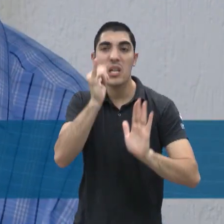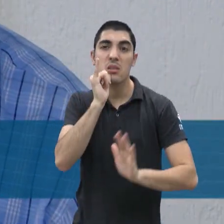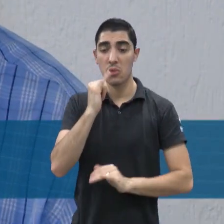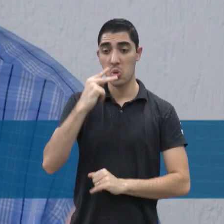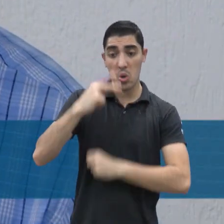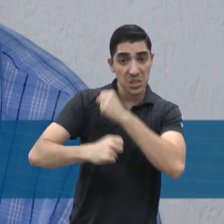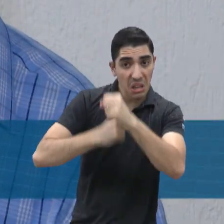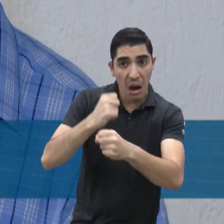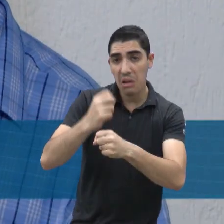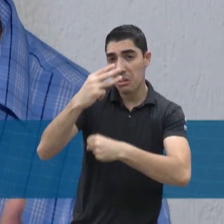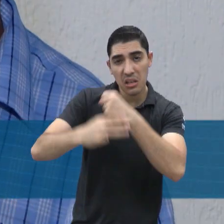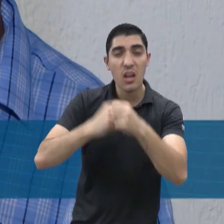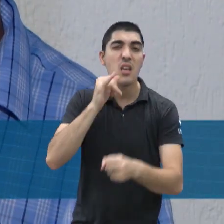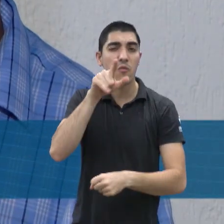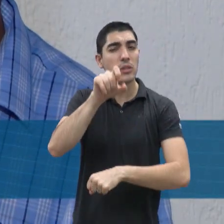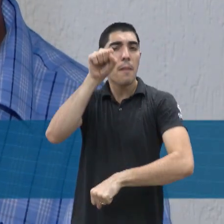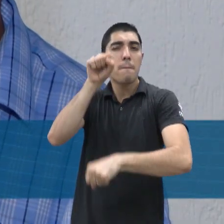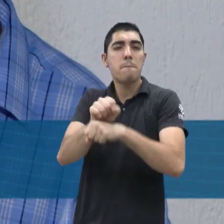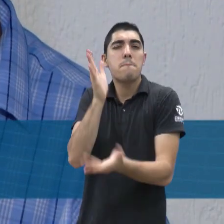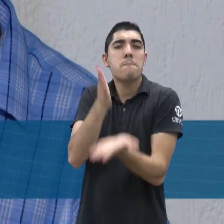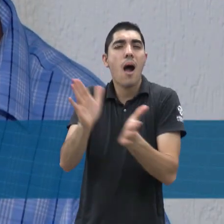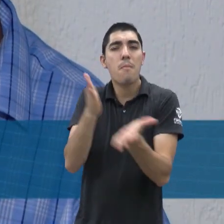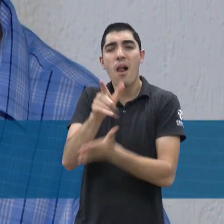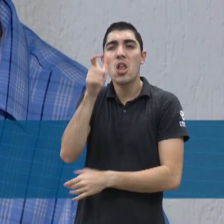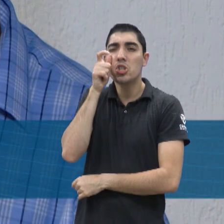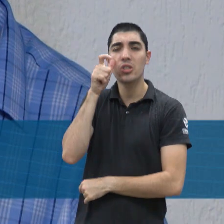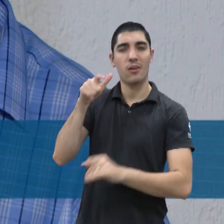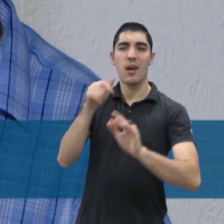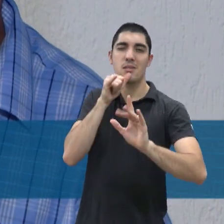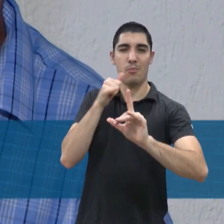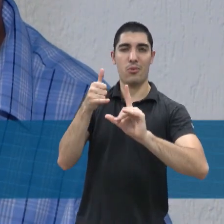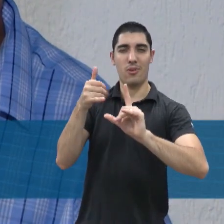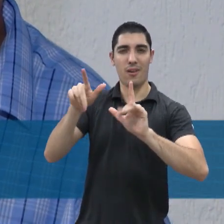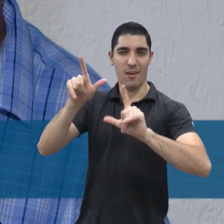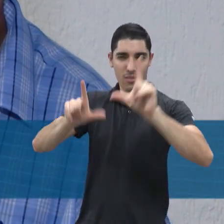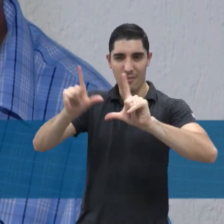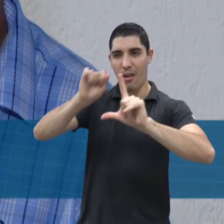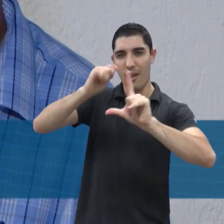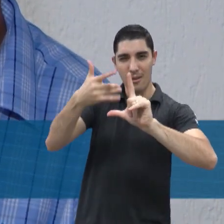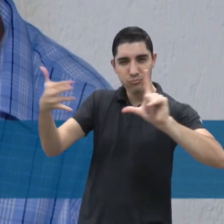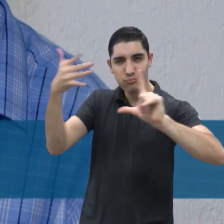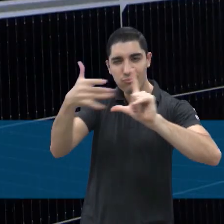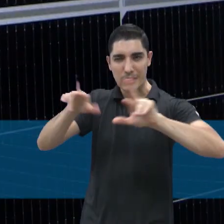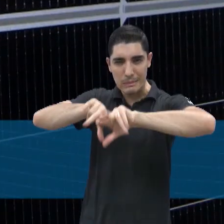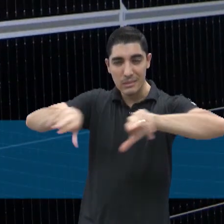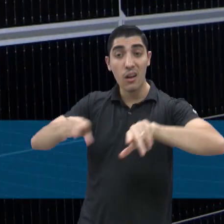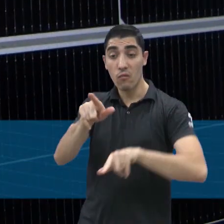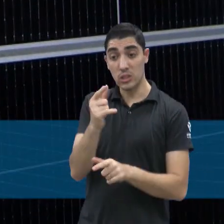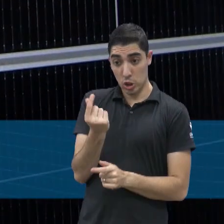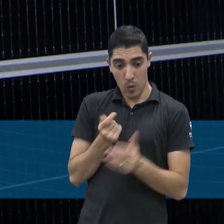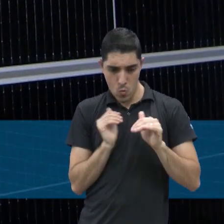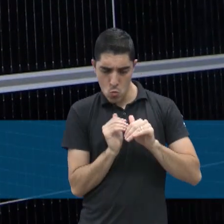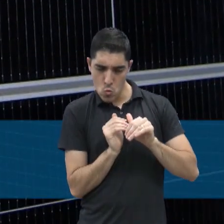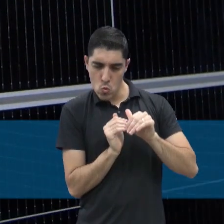uma Netflix, ou seja mais, para economizar 20 reais, imagina você economizando 250 em uma conta de energia. É muito melhor. Em alguns